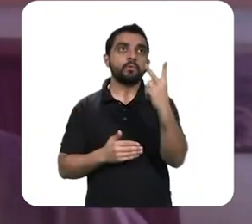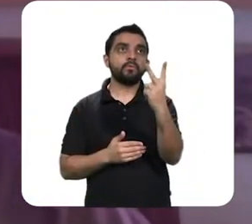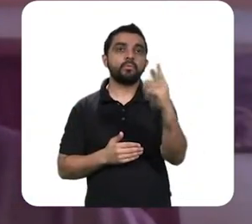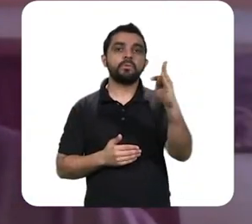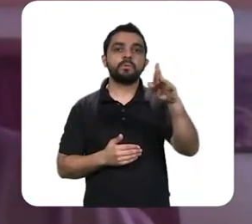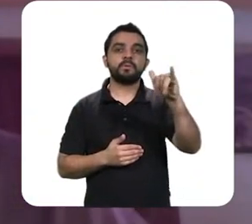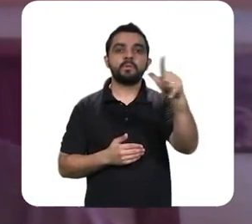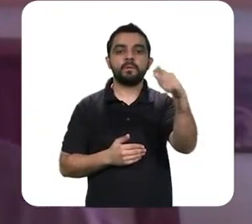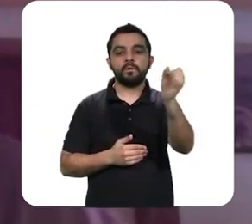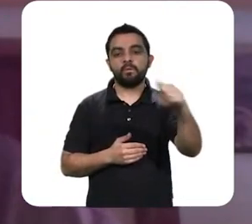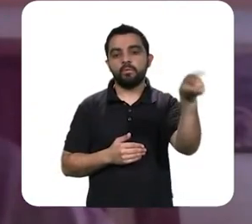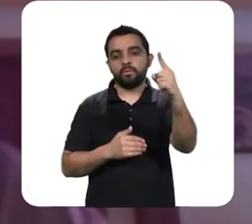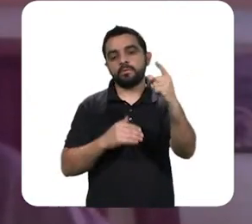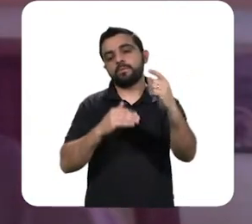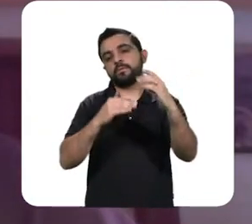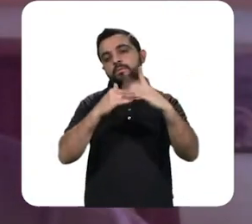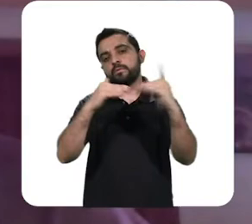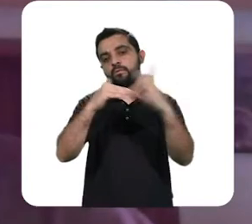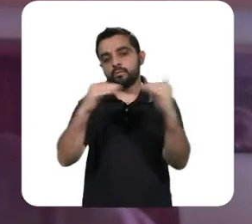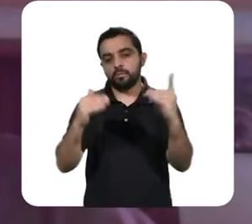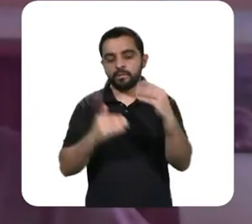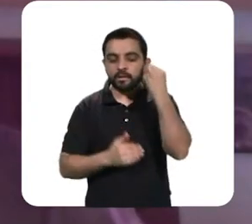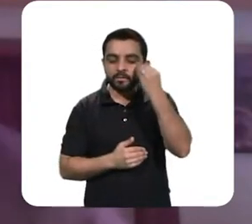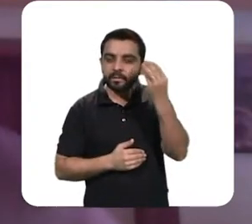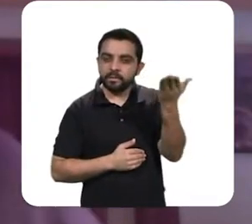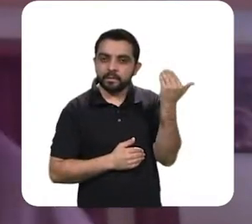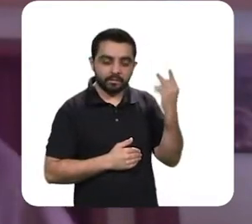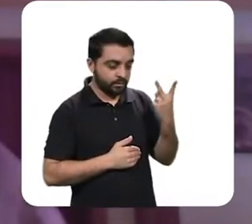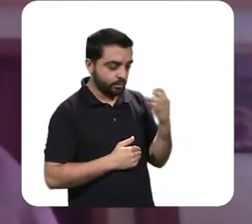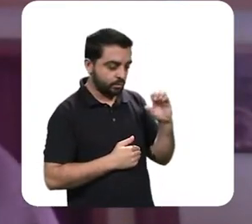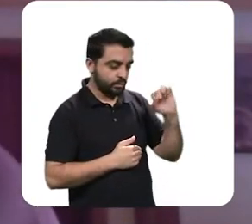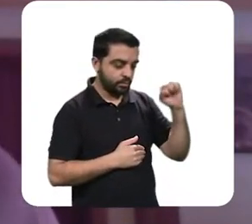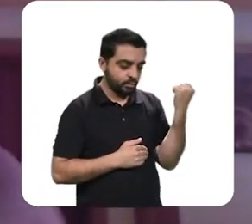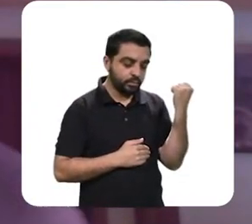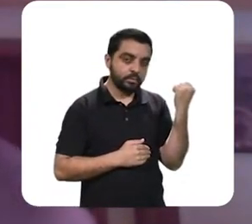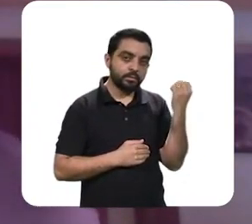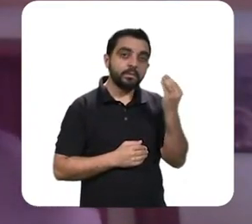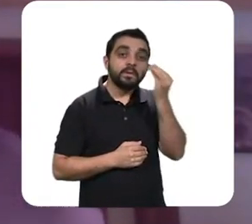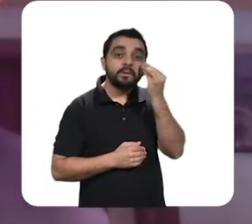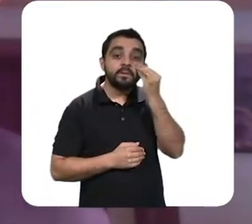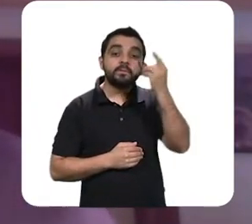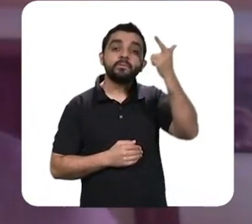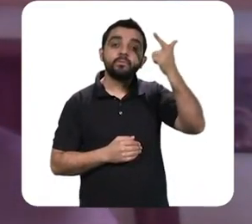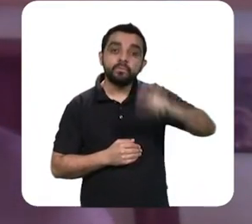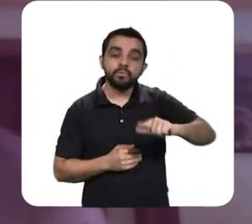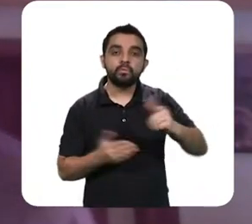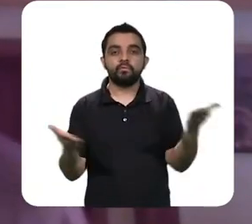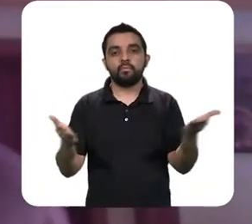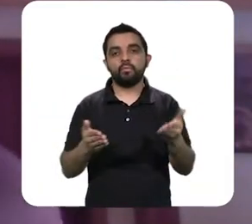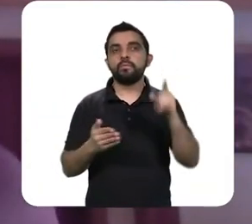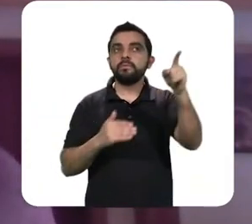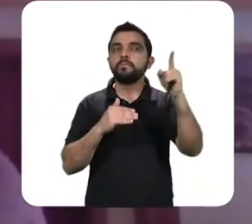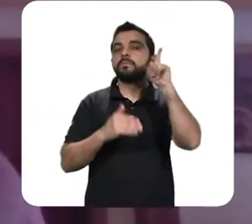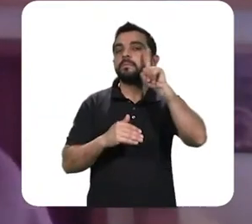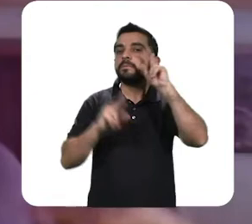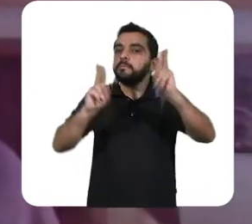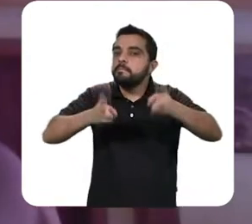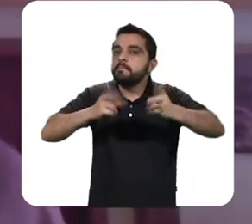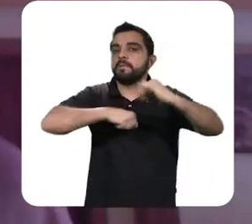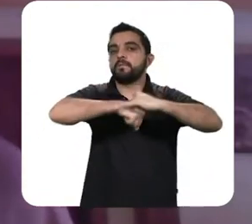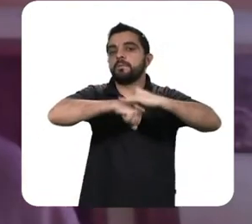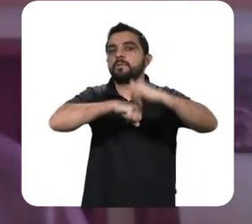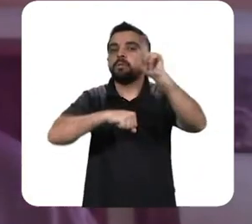que eu acho relevante nessa experiência de 2008 que está sendo replicada agora em 2020 que é a emissão de meio